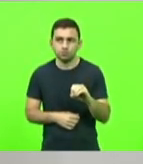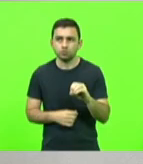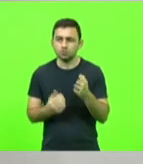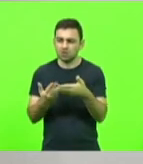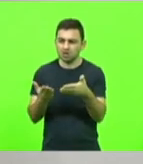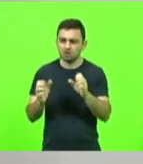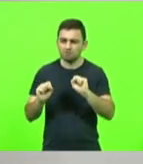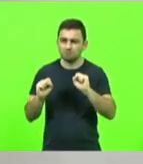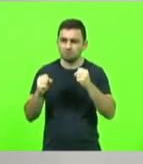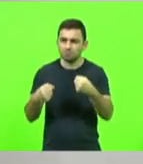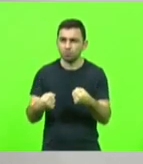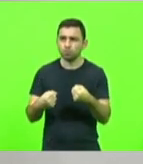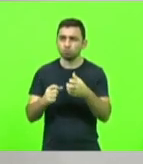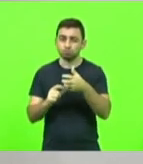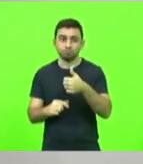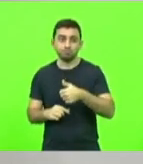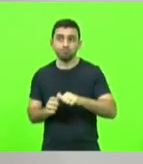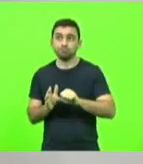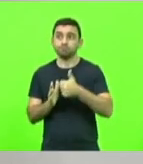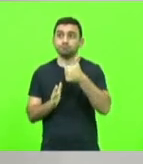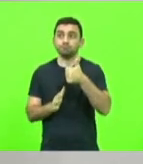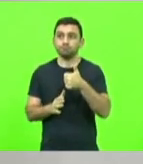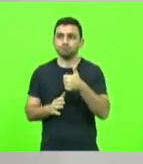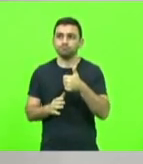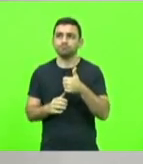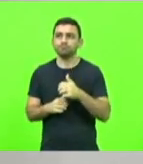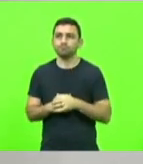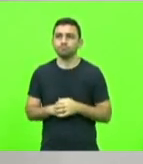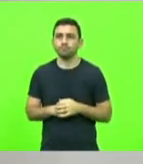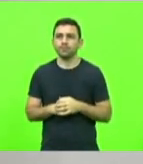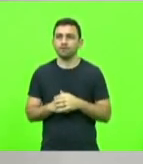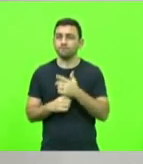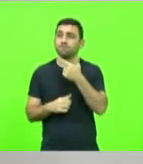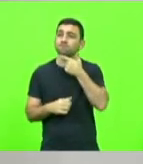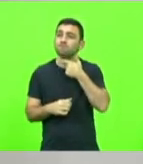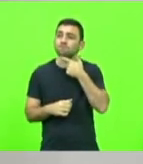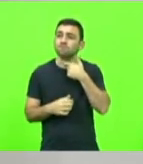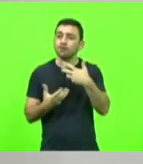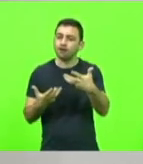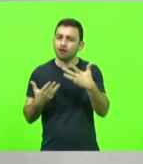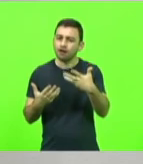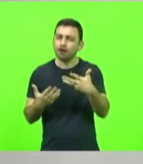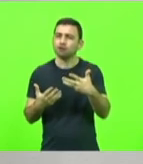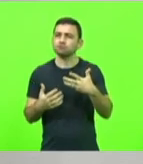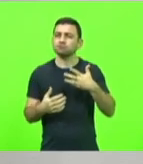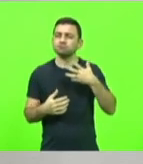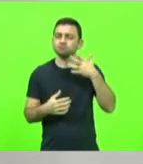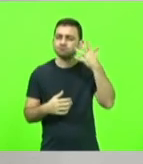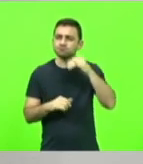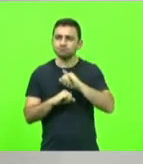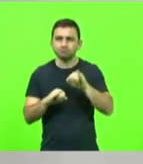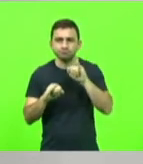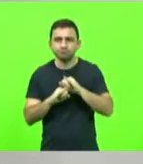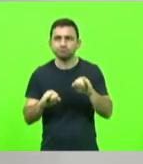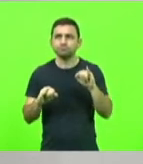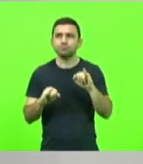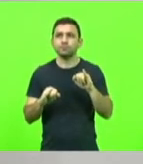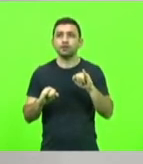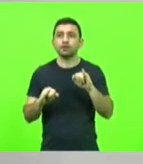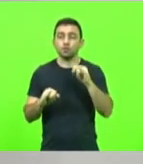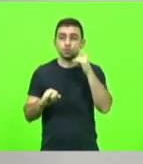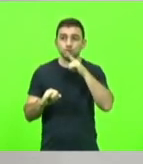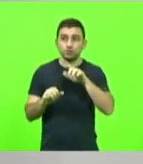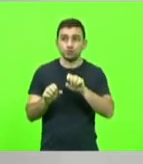seu pioneirismo, por toda a sua vontade de fazer acontecer, já que, quando se forma uma outra